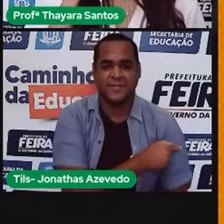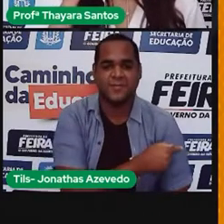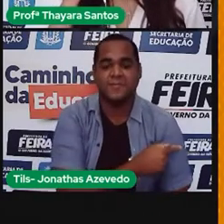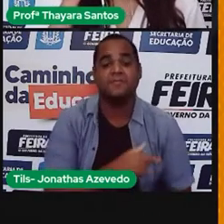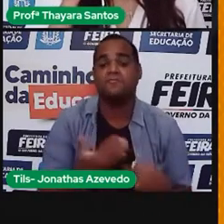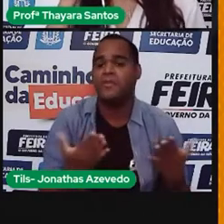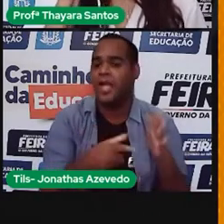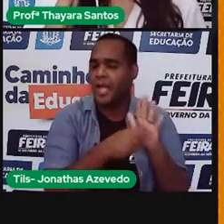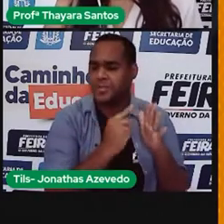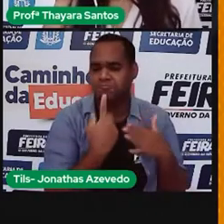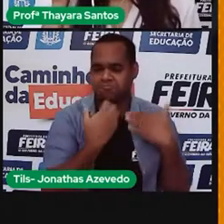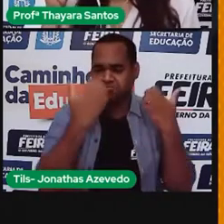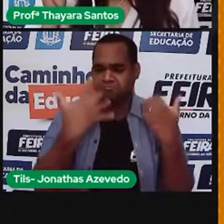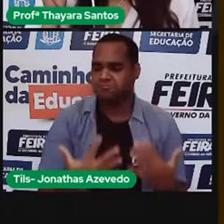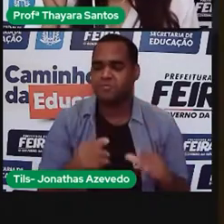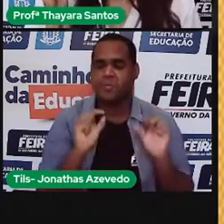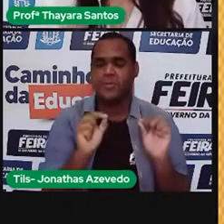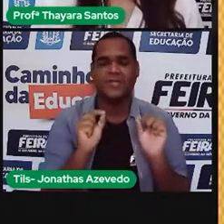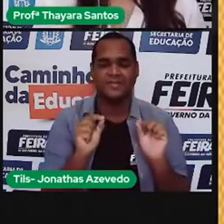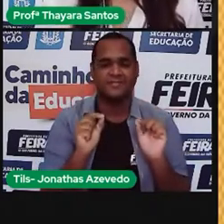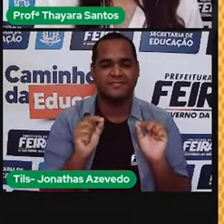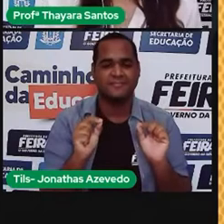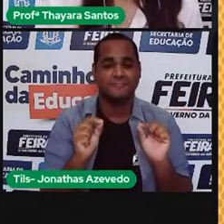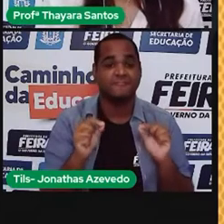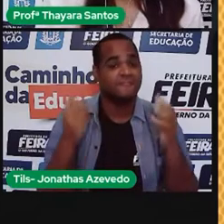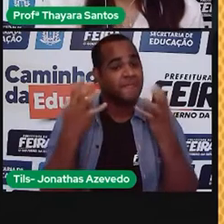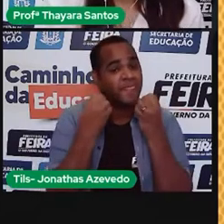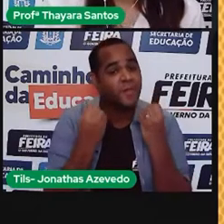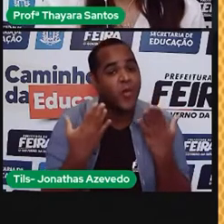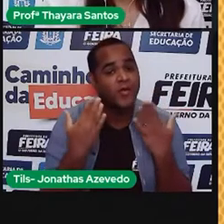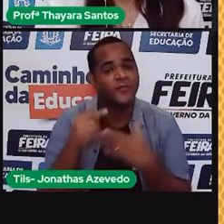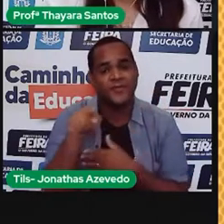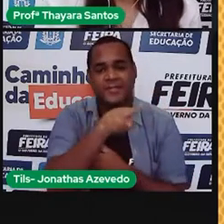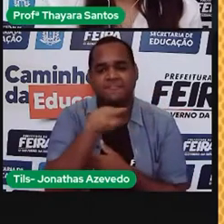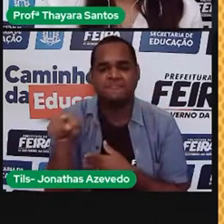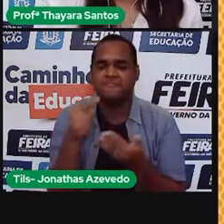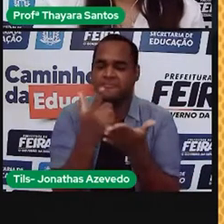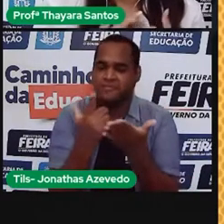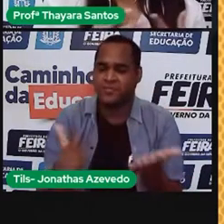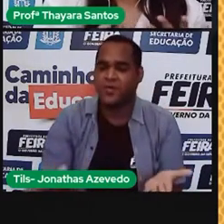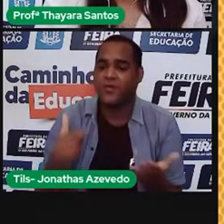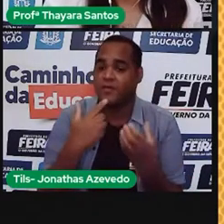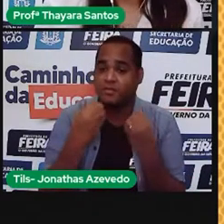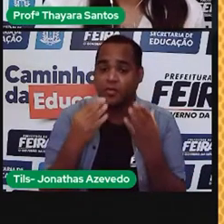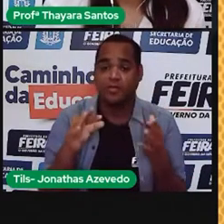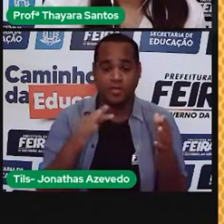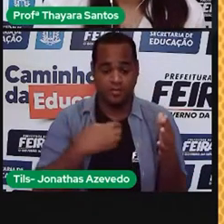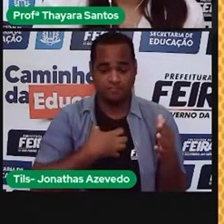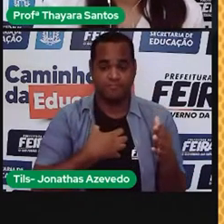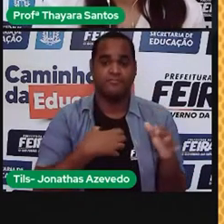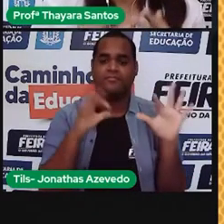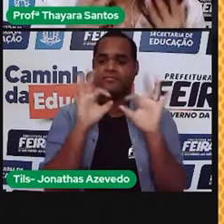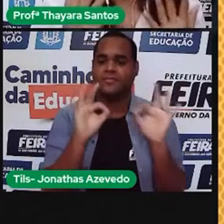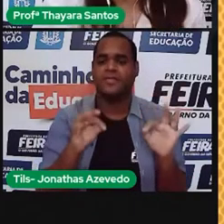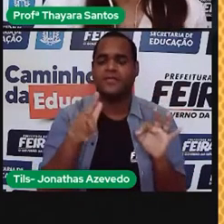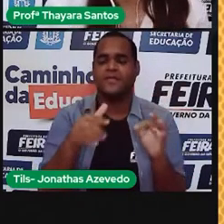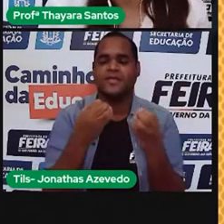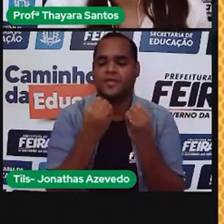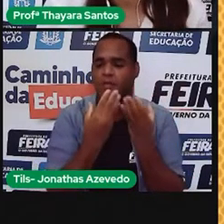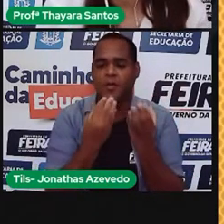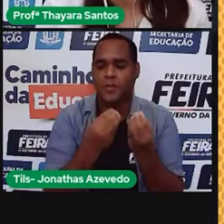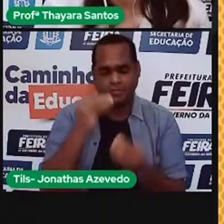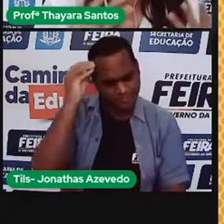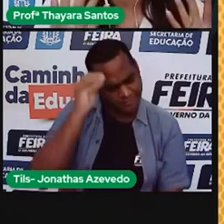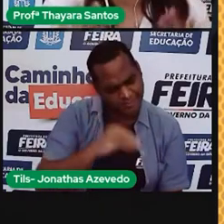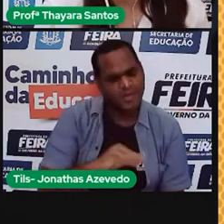Antes de tudo, que bom que vocês estão aqui comigo de novo, eu fico muito feliz de tê-los aqui, que vocês não tenham